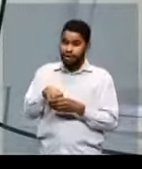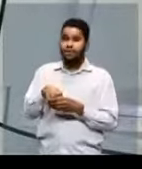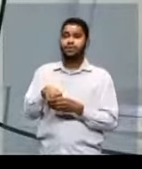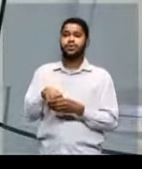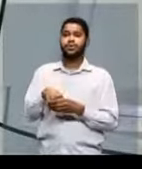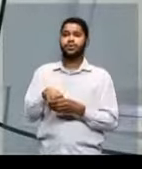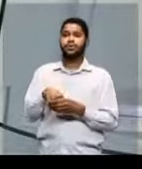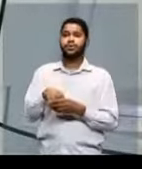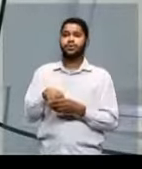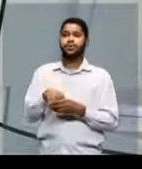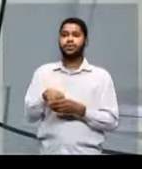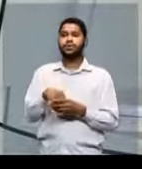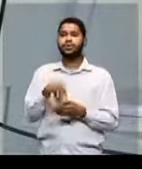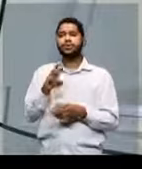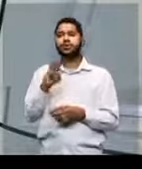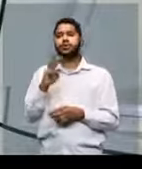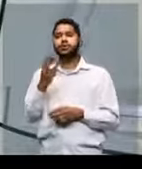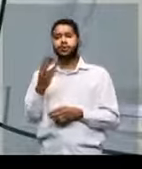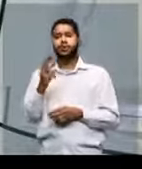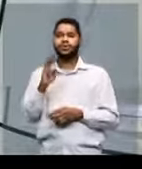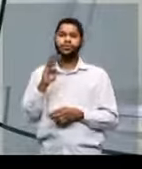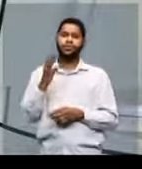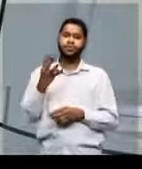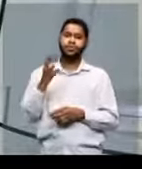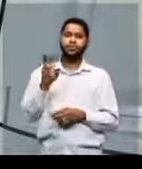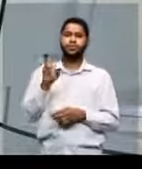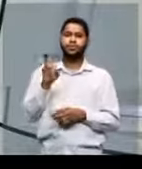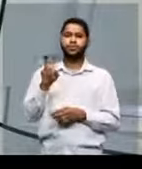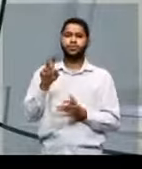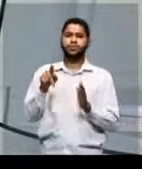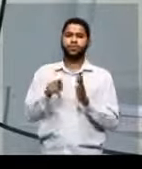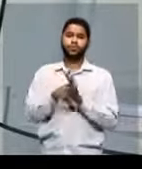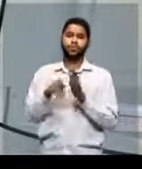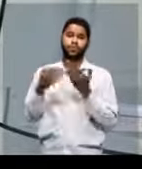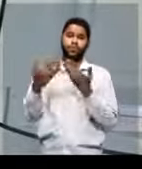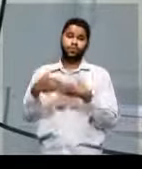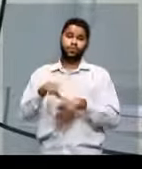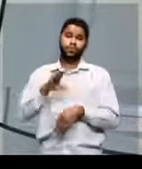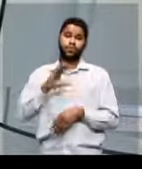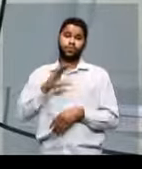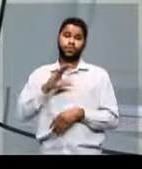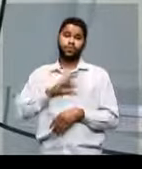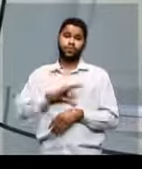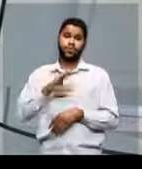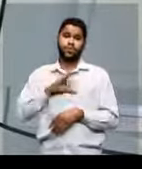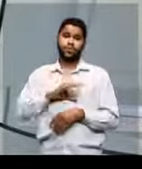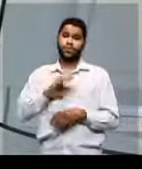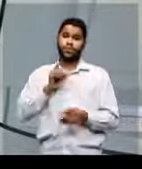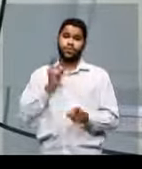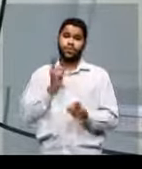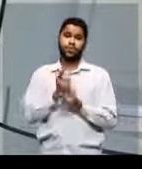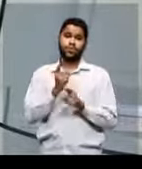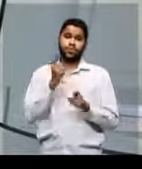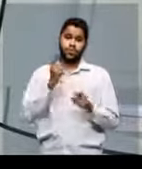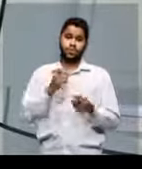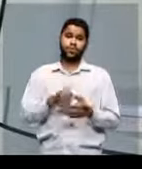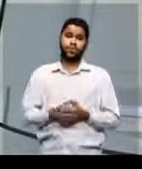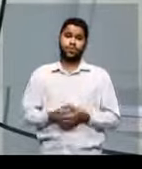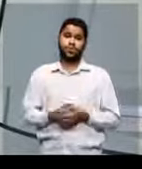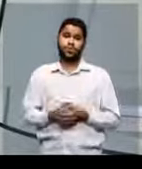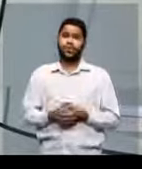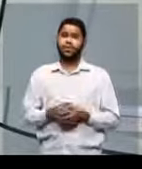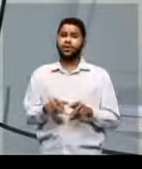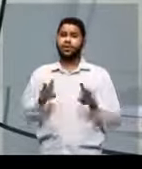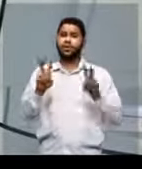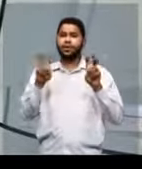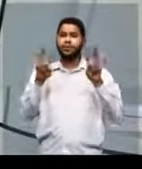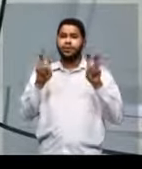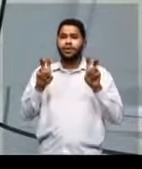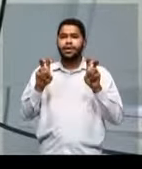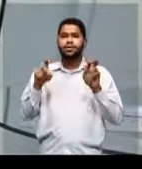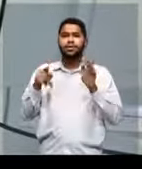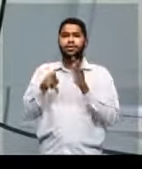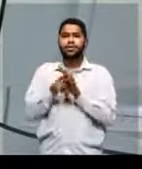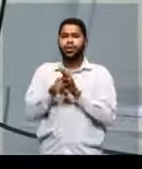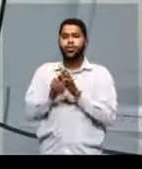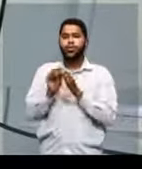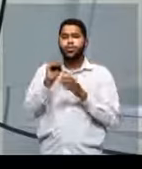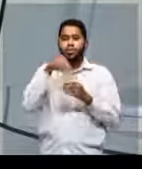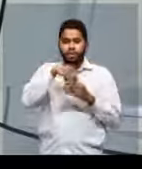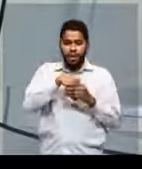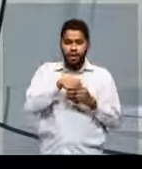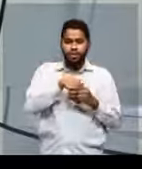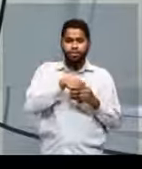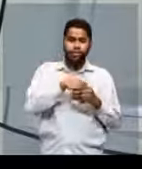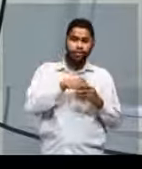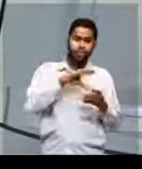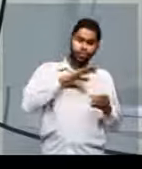menos em 3, 4 ou 5 questões na prova de português, você vai ver lá que são temas que a gente trata na sociologia